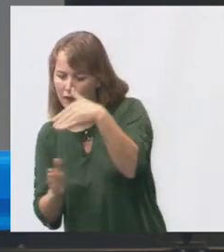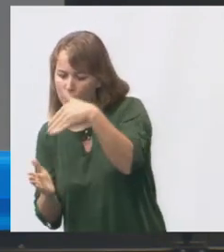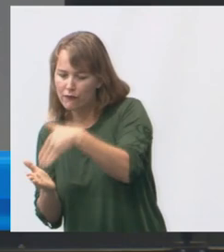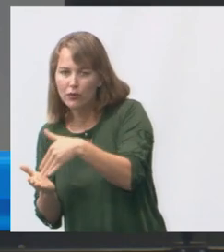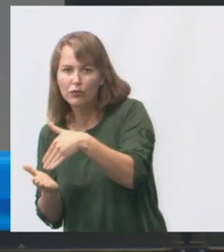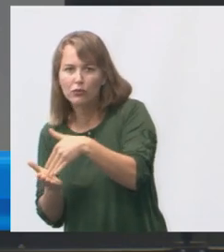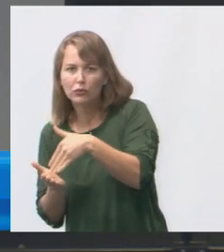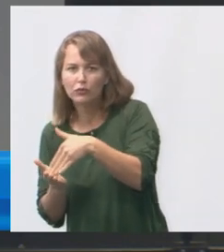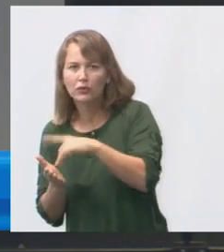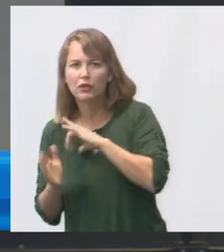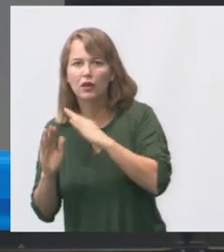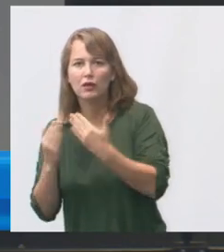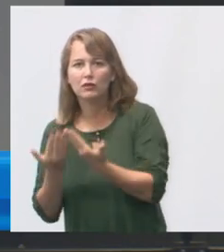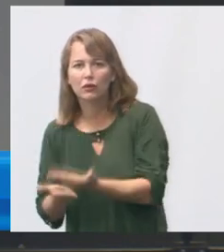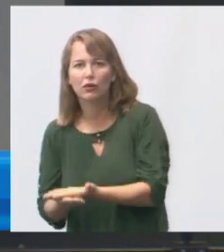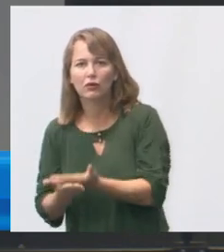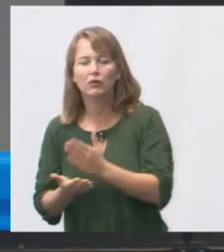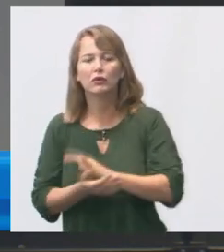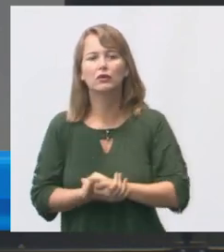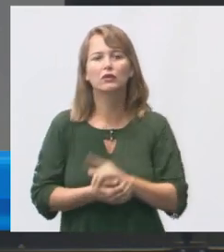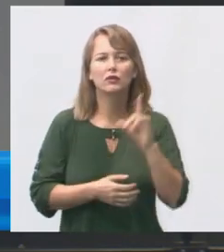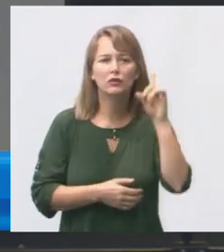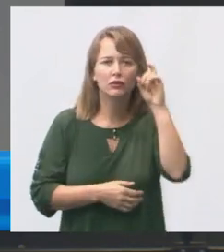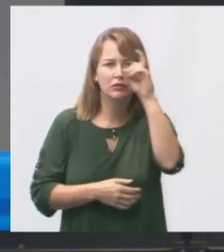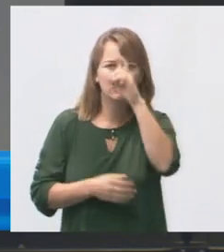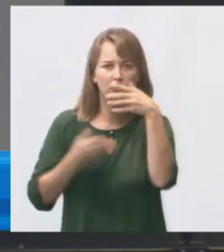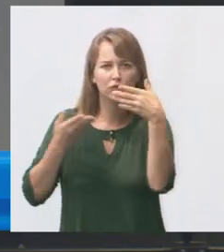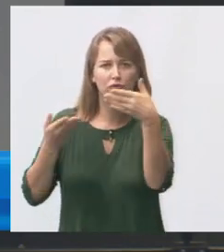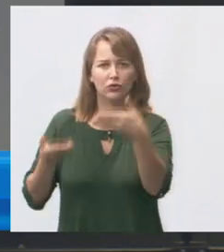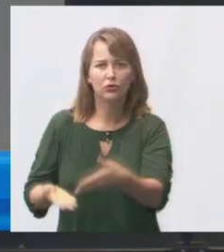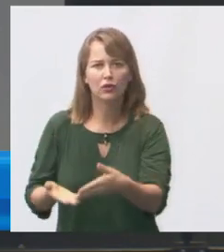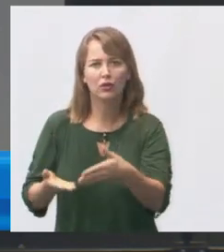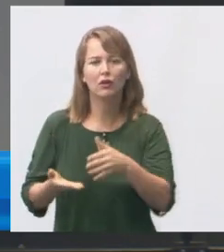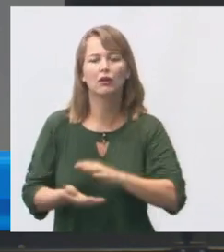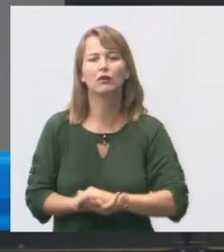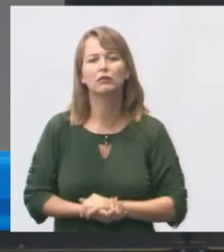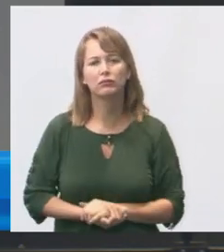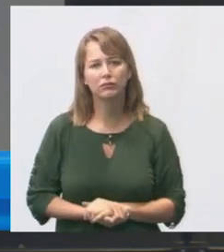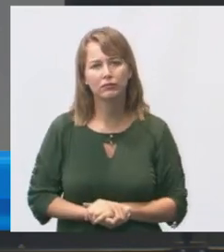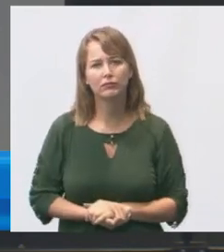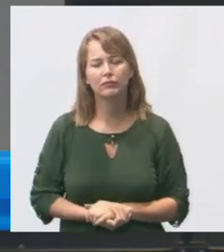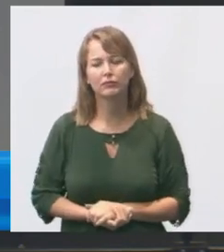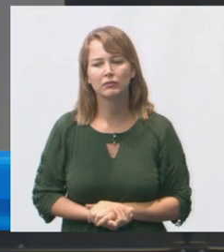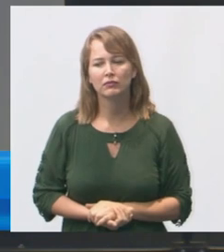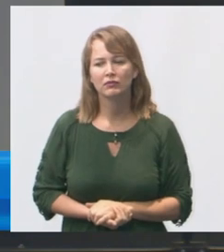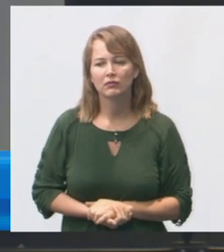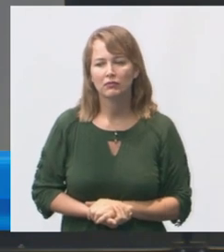acesso à escola é até difícil de chegar é até difícil de chegar